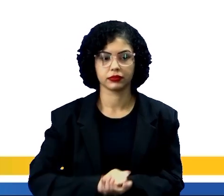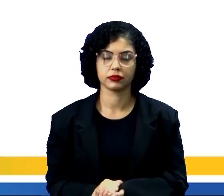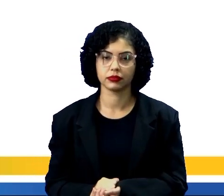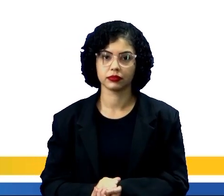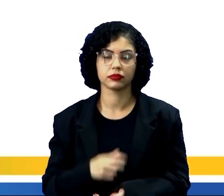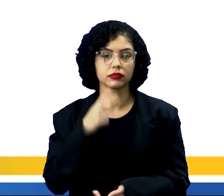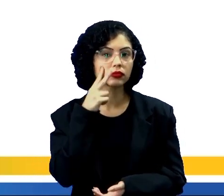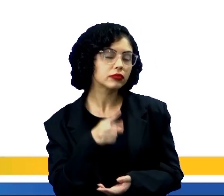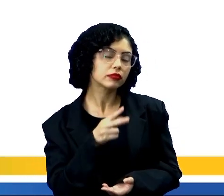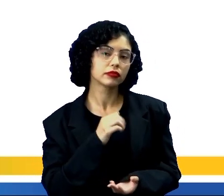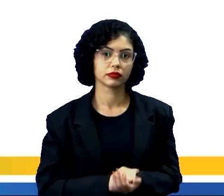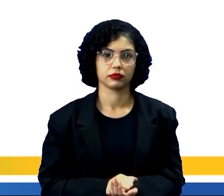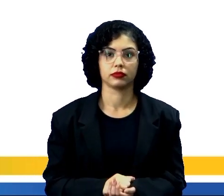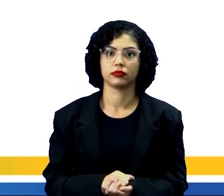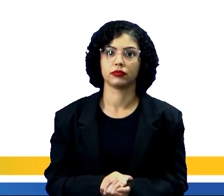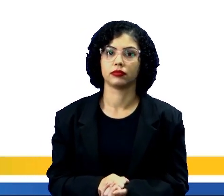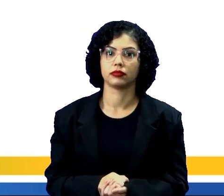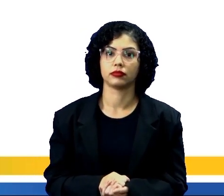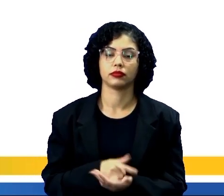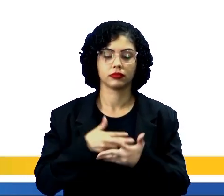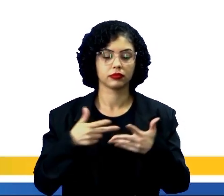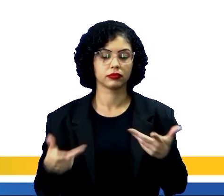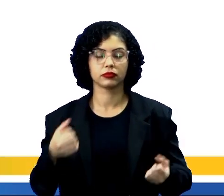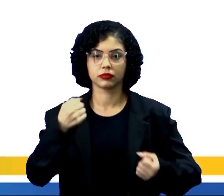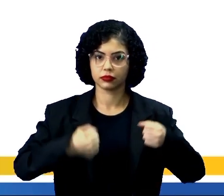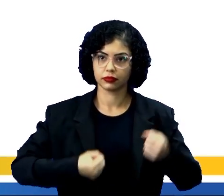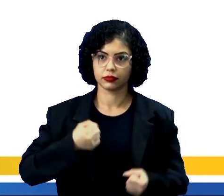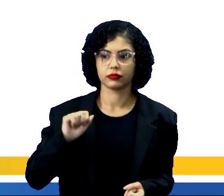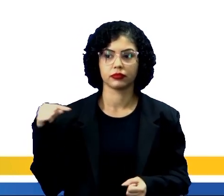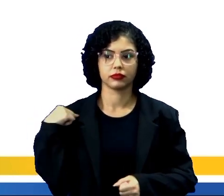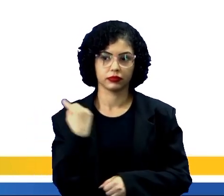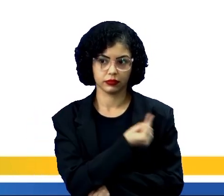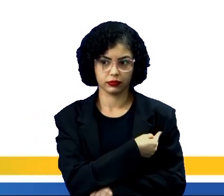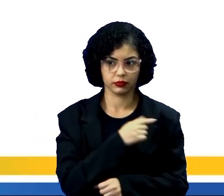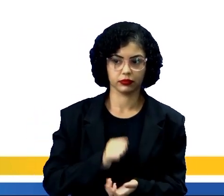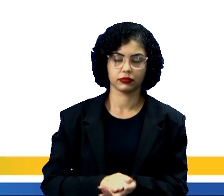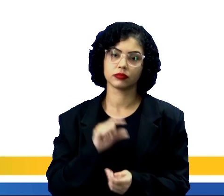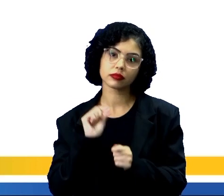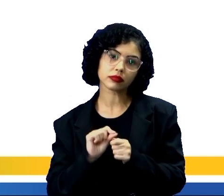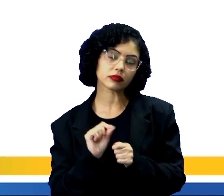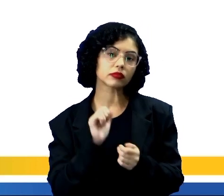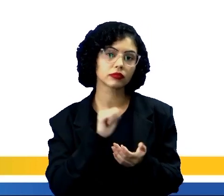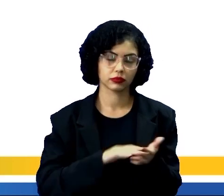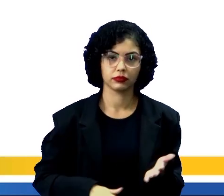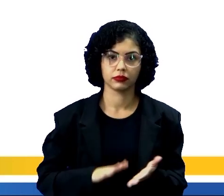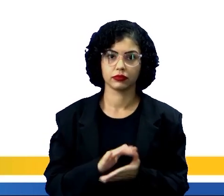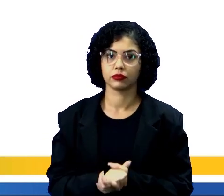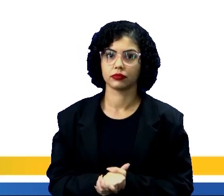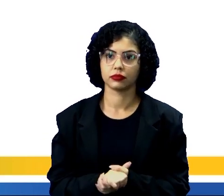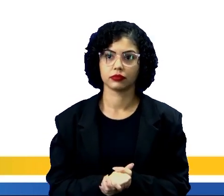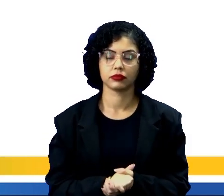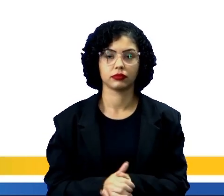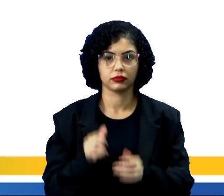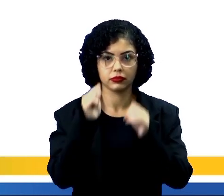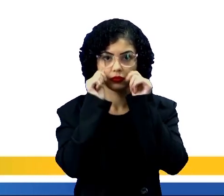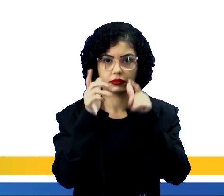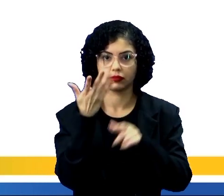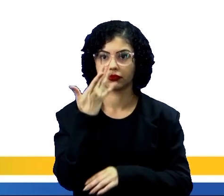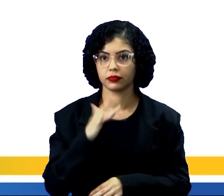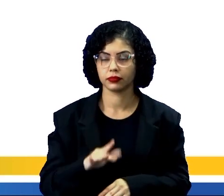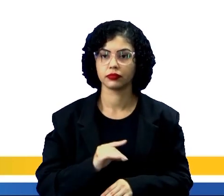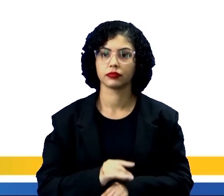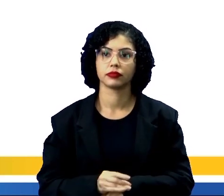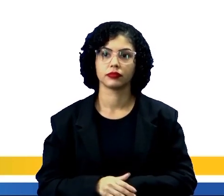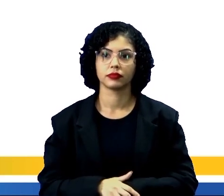acabamos de ver sobre os meios de transporte, nós vamos realizar a nossa atividade. Muita atenção, hein,